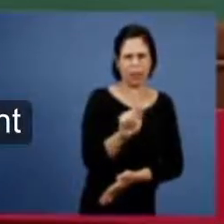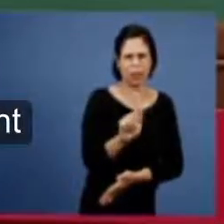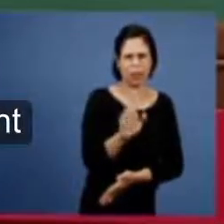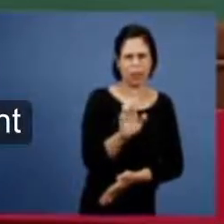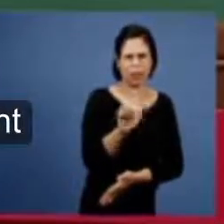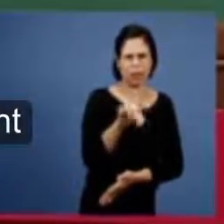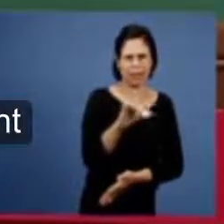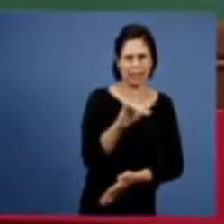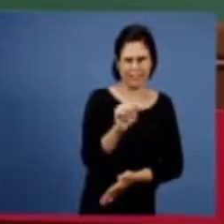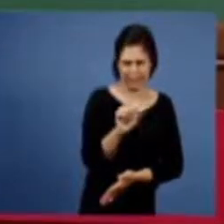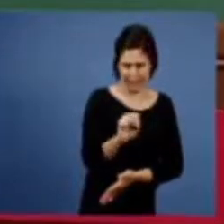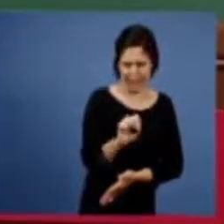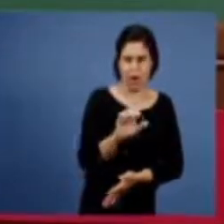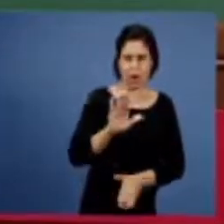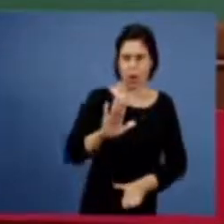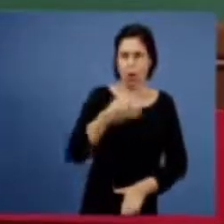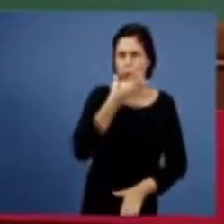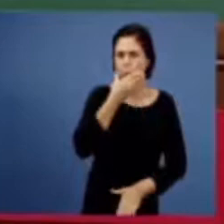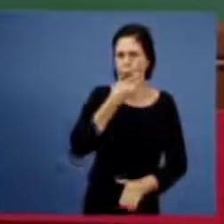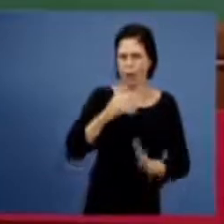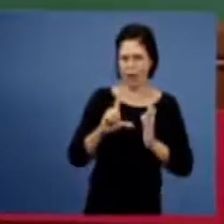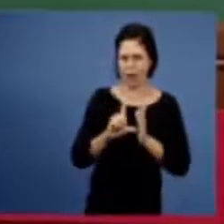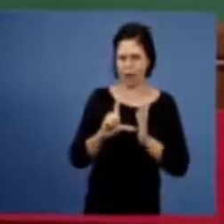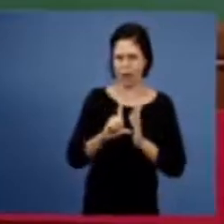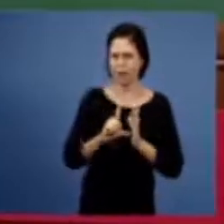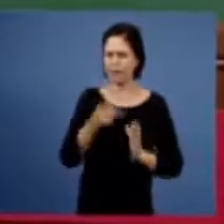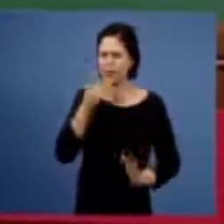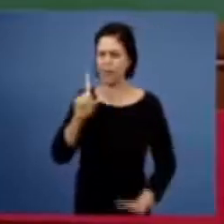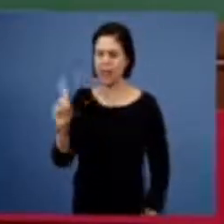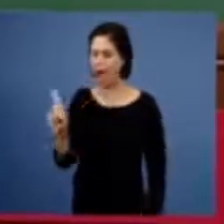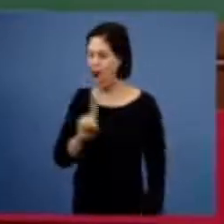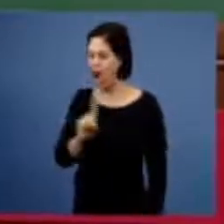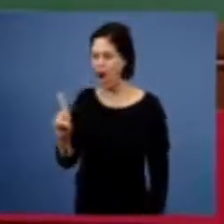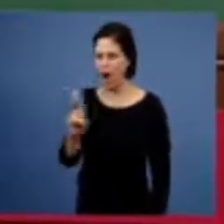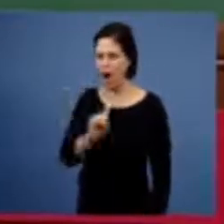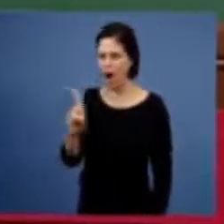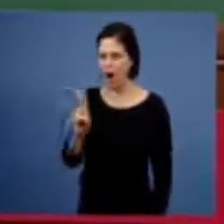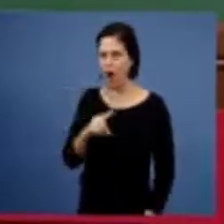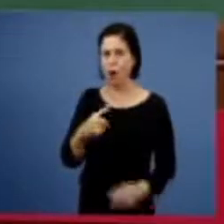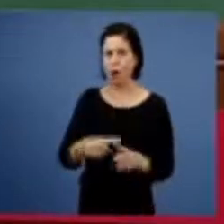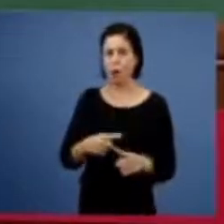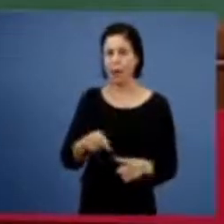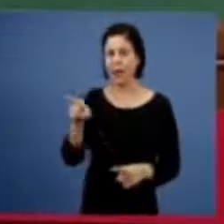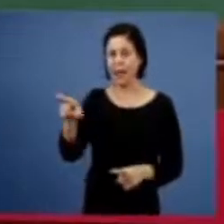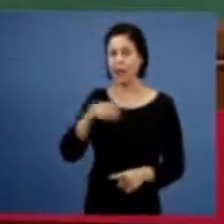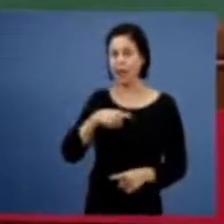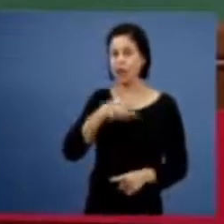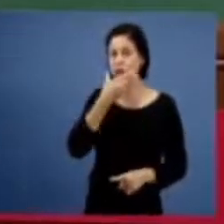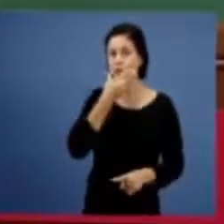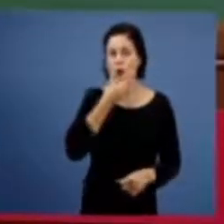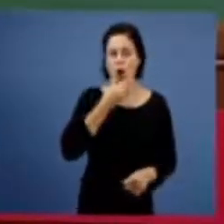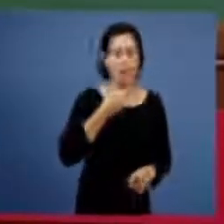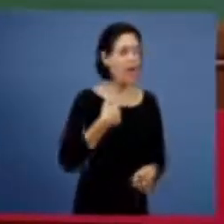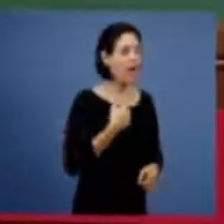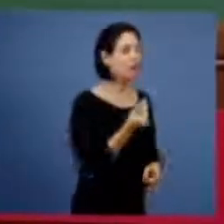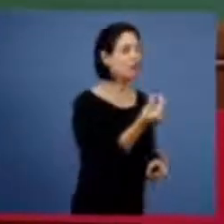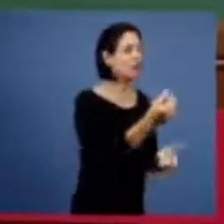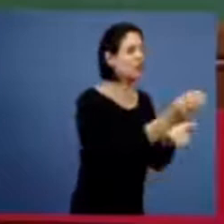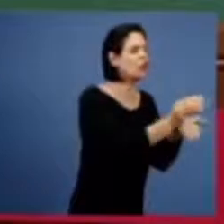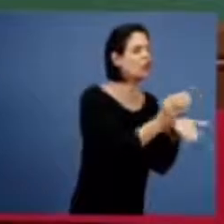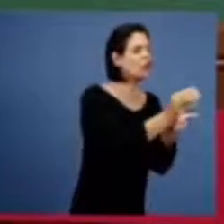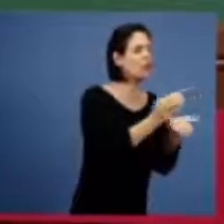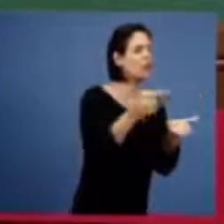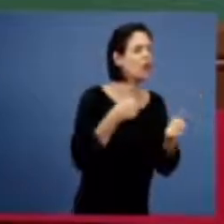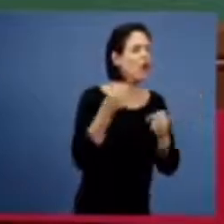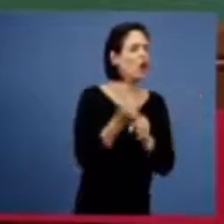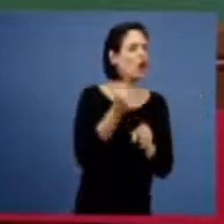Tetzel foi enviado pela igreja para angariar dinheiro para construir a basílica de São Pedro aí